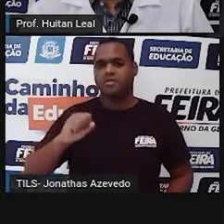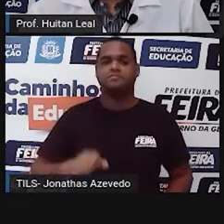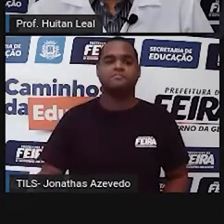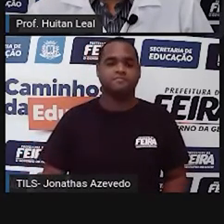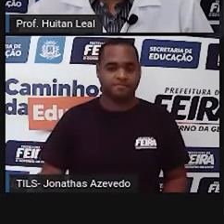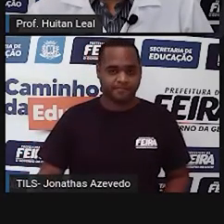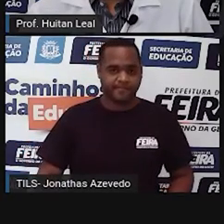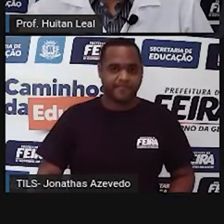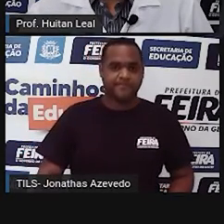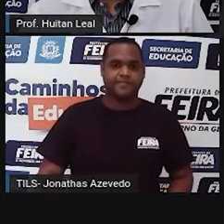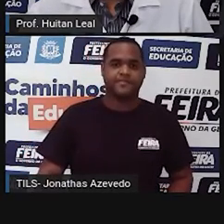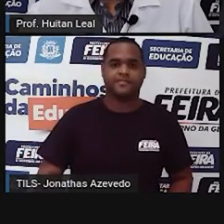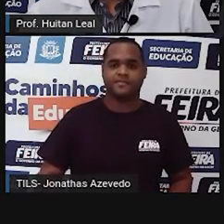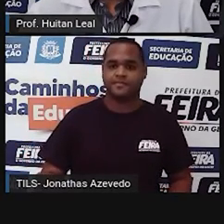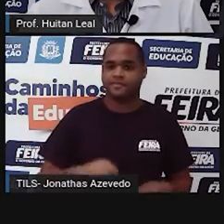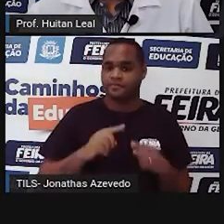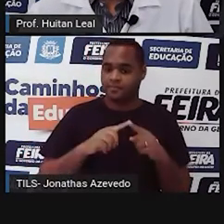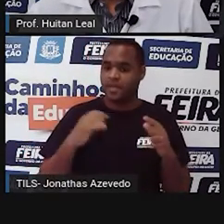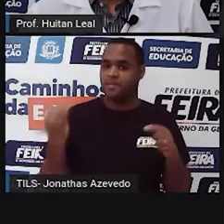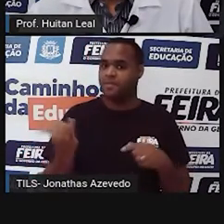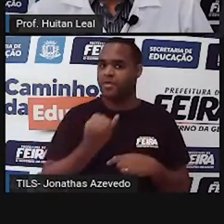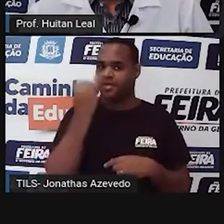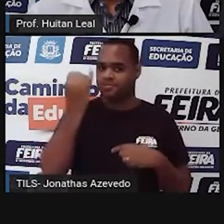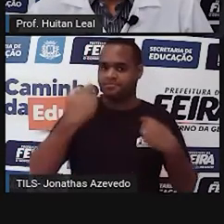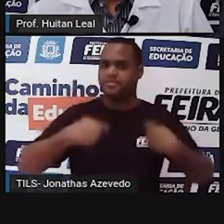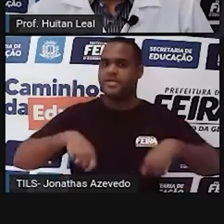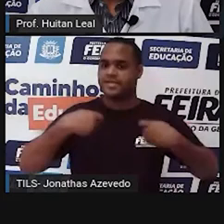preposições essenciais. O nome já diz essencial.